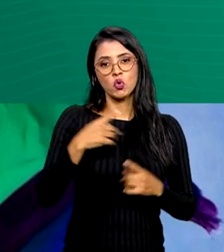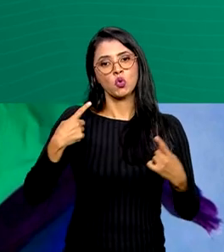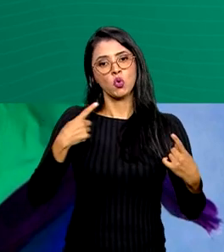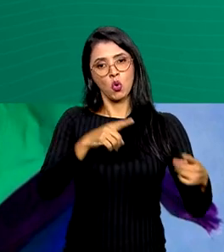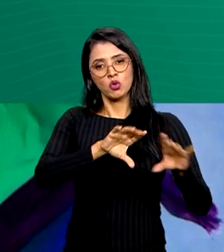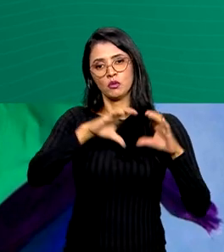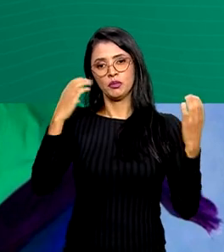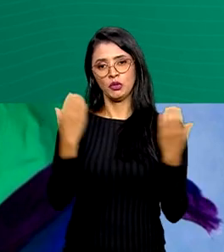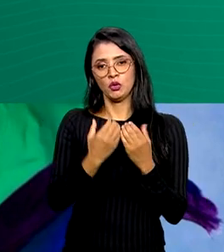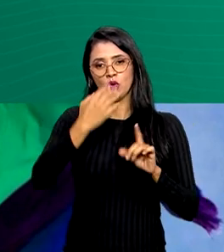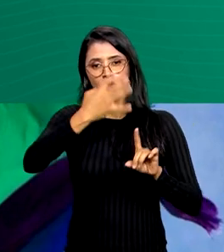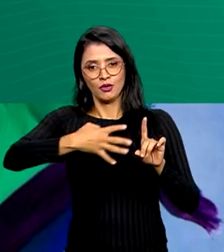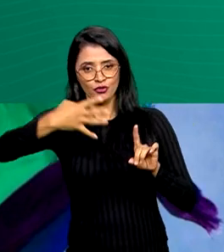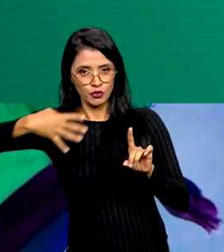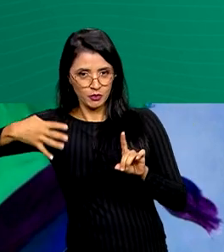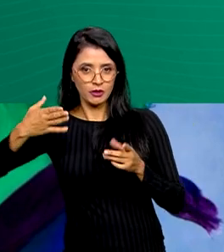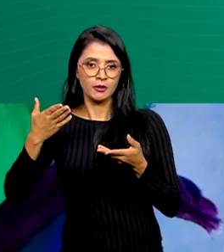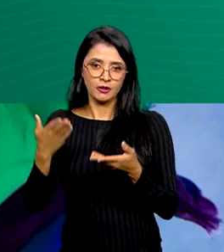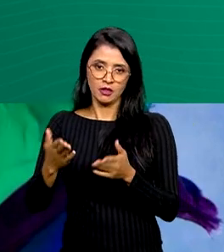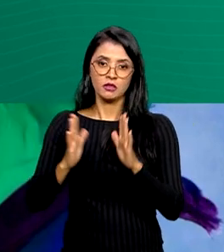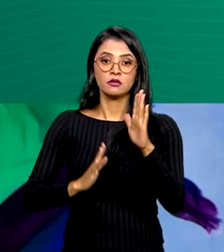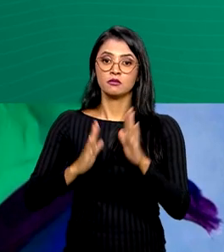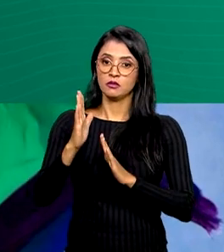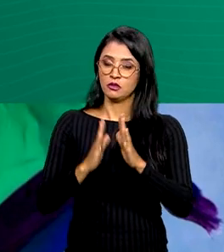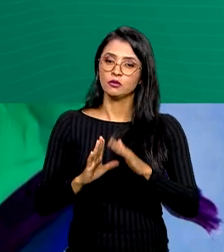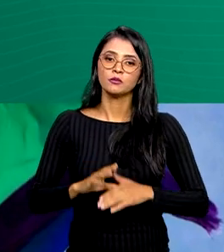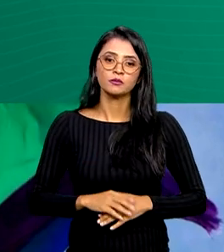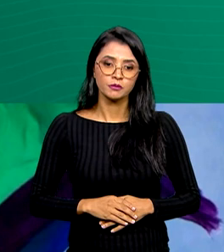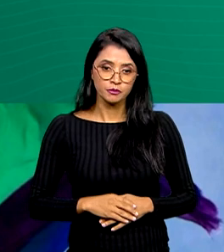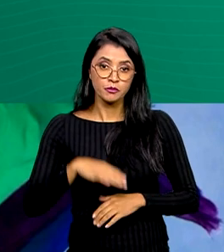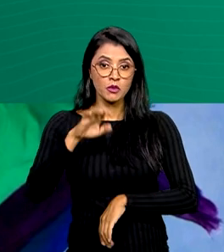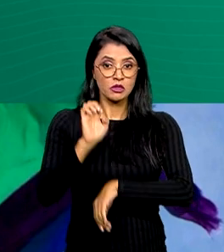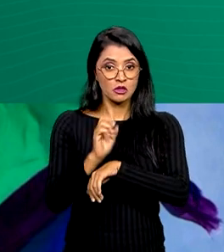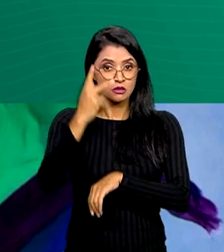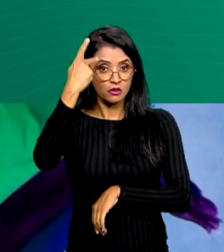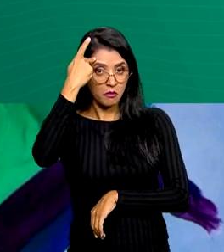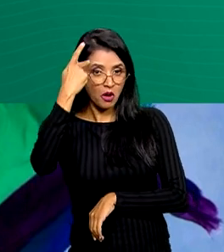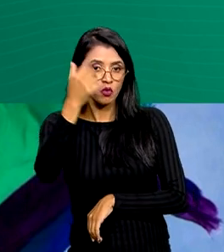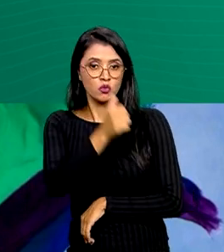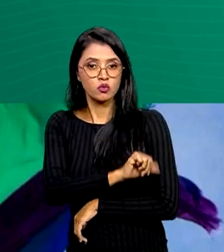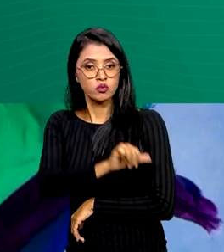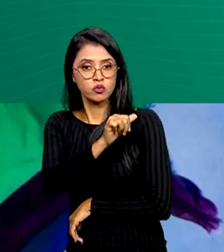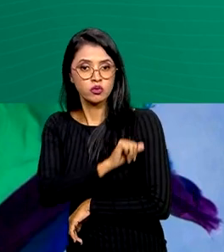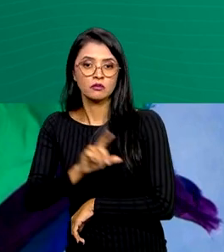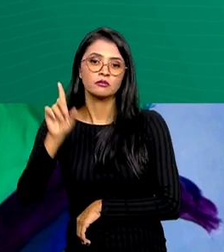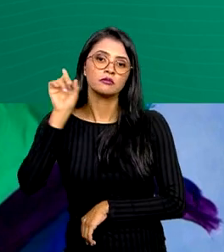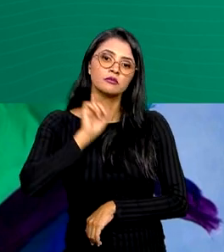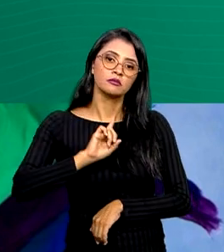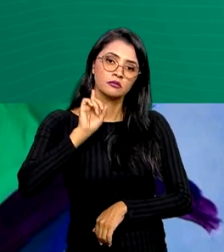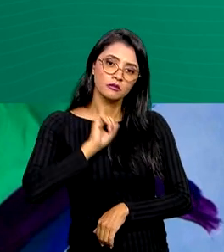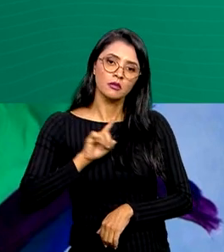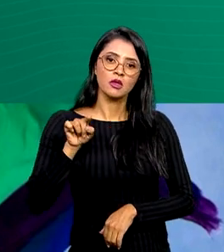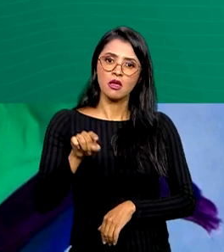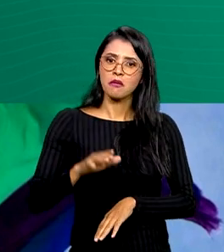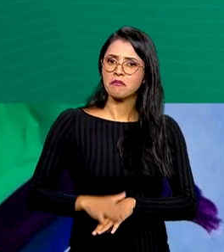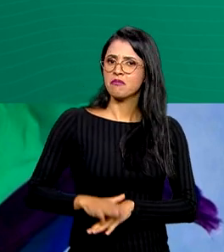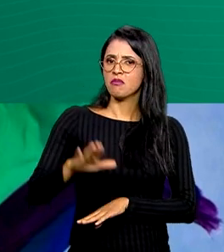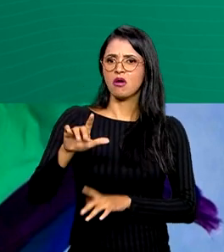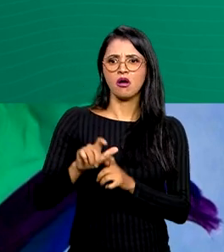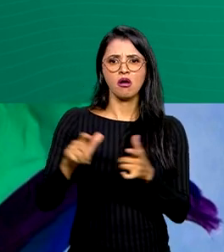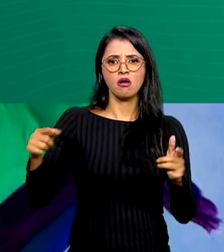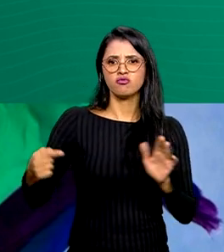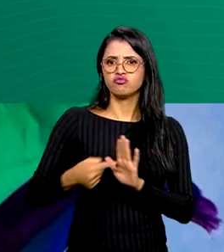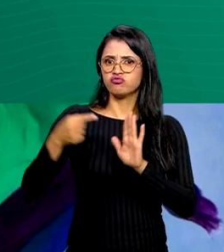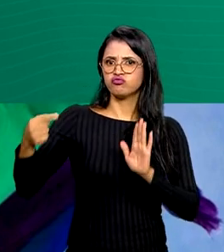LGBTQIA+, no período. Os estados de São Paulo, Rio de Janeiro e Minas Gerais são os que mais